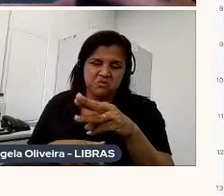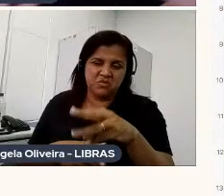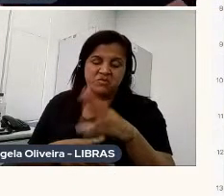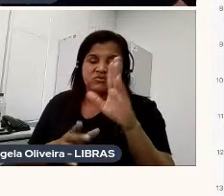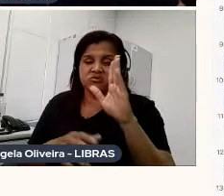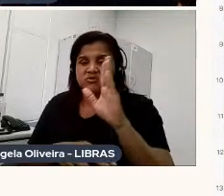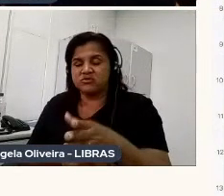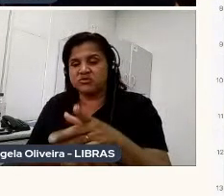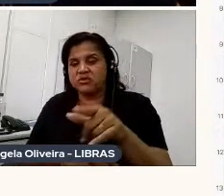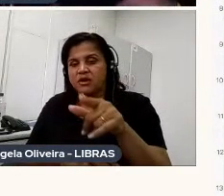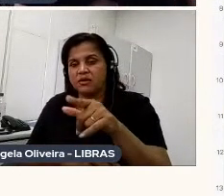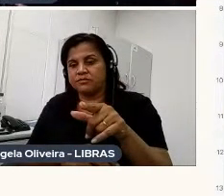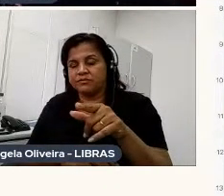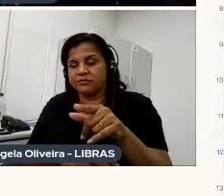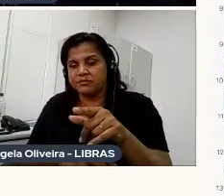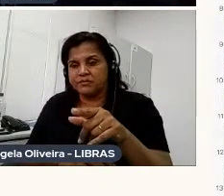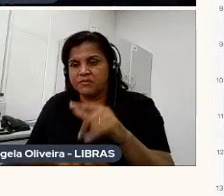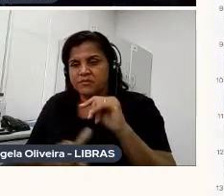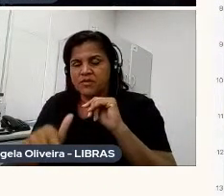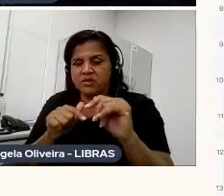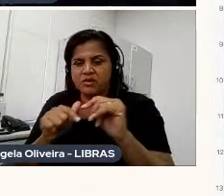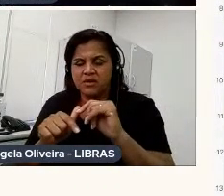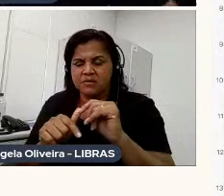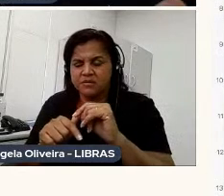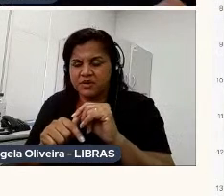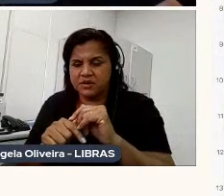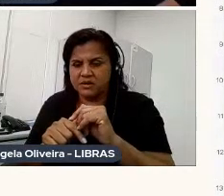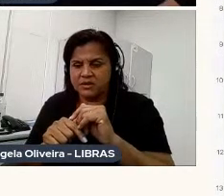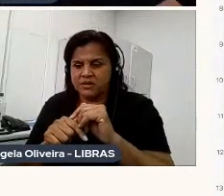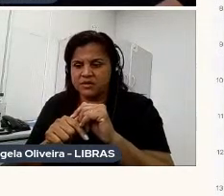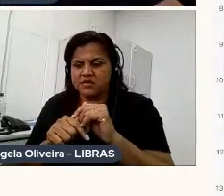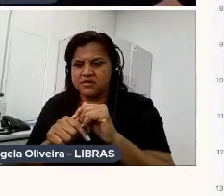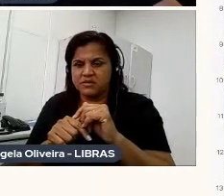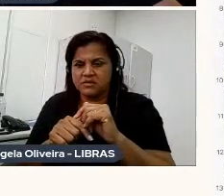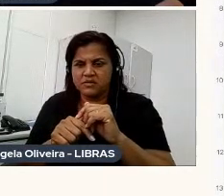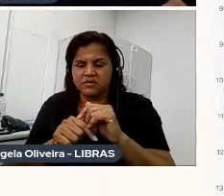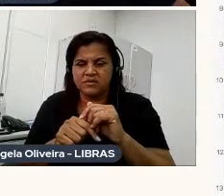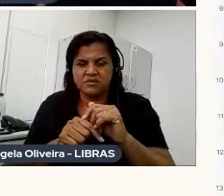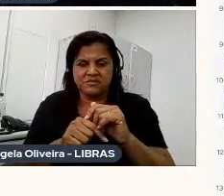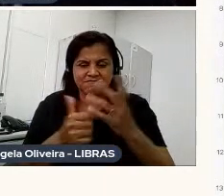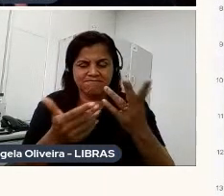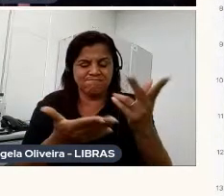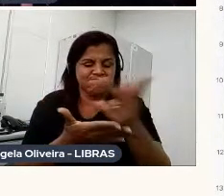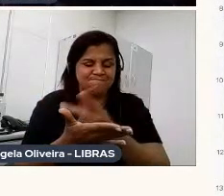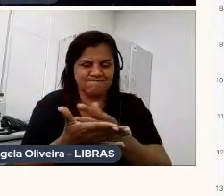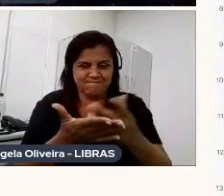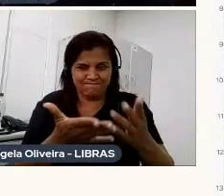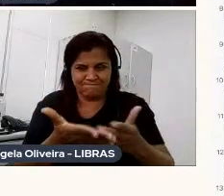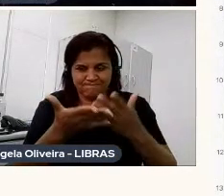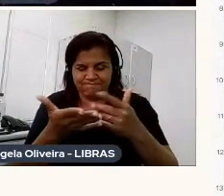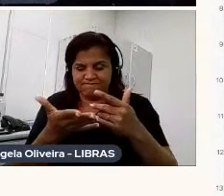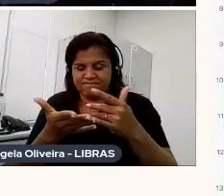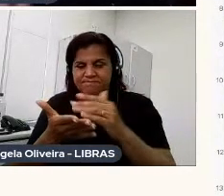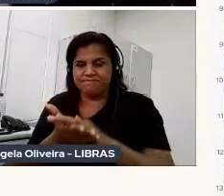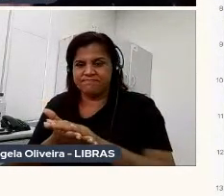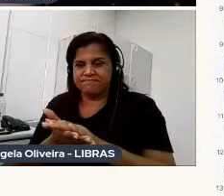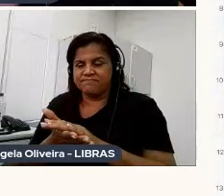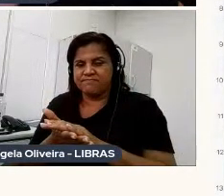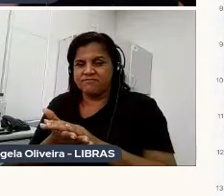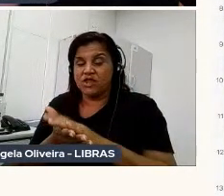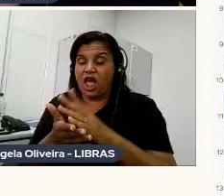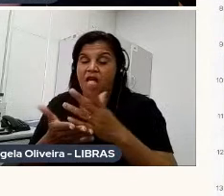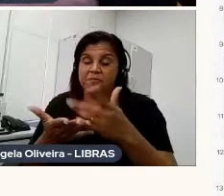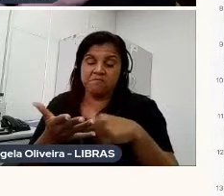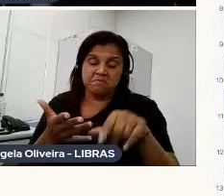e o trabalho que ia ser transformar todo mundo em animação. Mas, acabei optando por isso, né, eu acho que